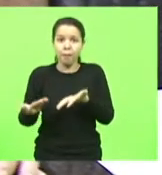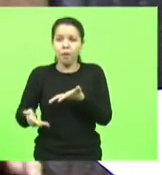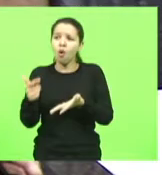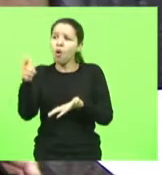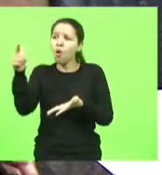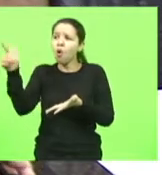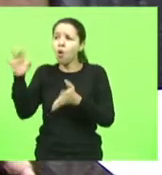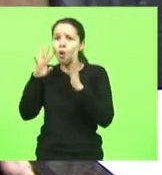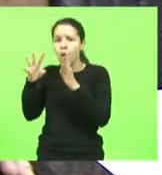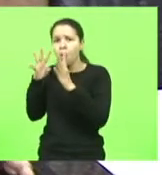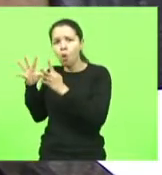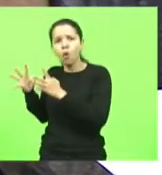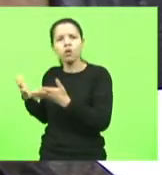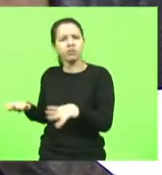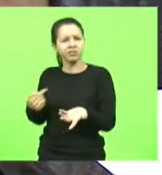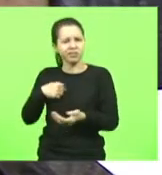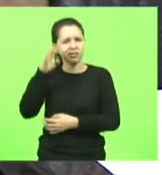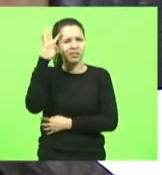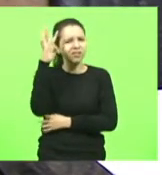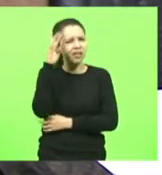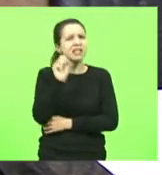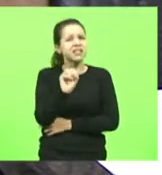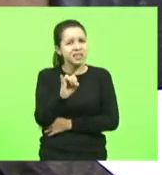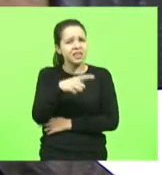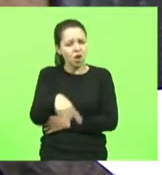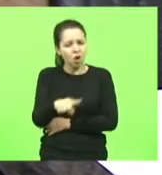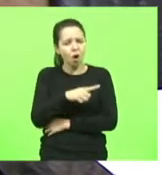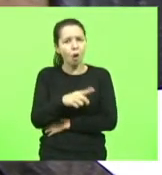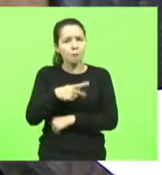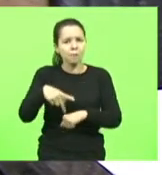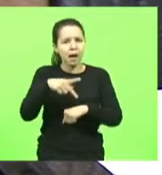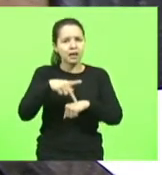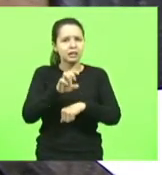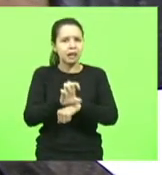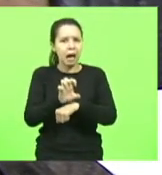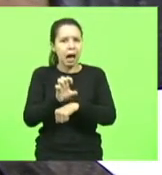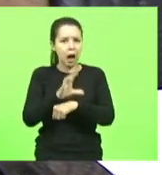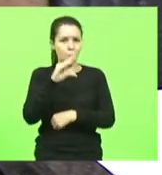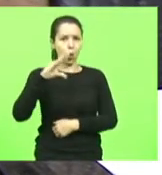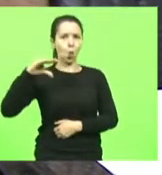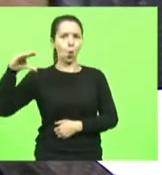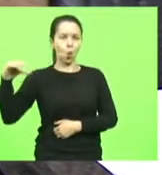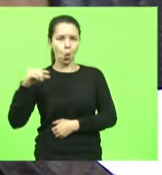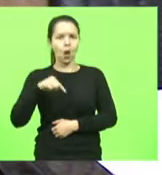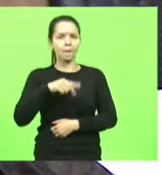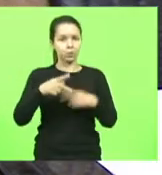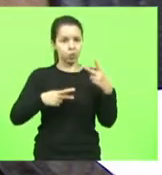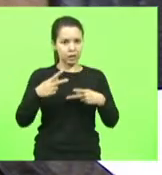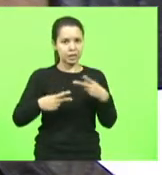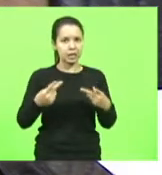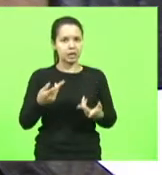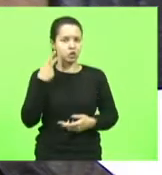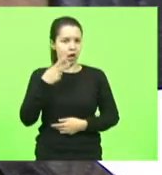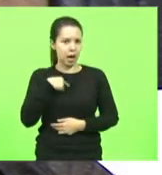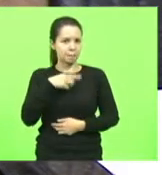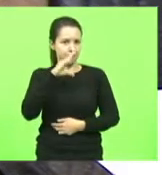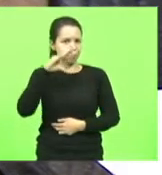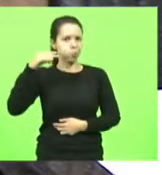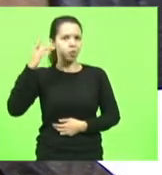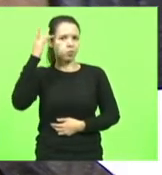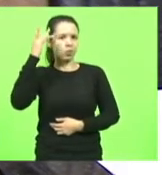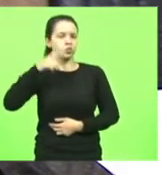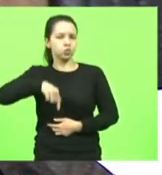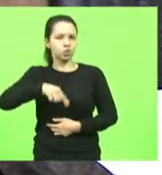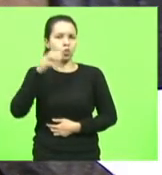Eu fico imaginando, se nós fôssemos um país, um Estado adulto, se a política fosse madura no Brasil, se os burocratas fossem